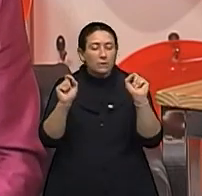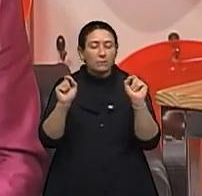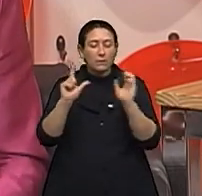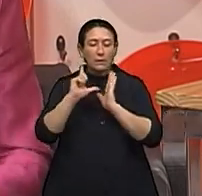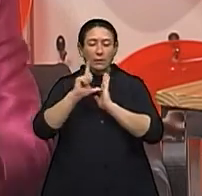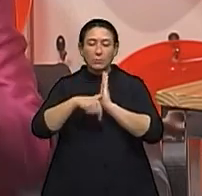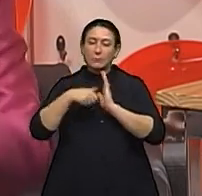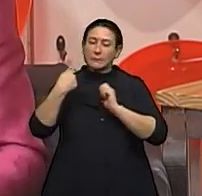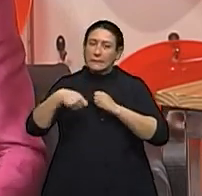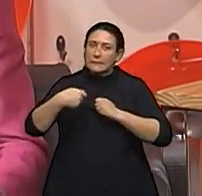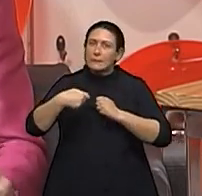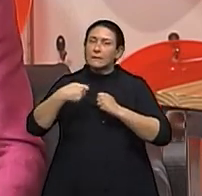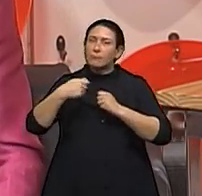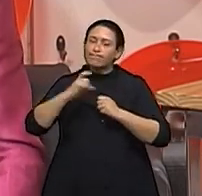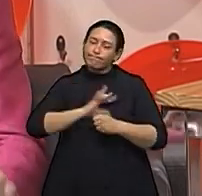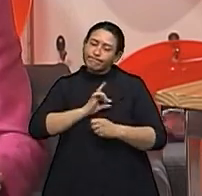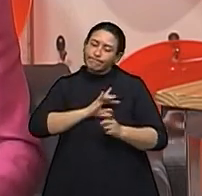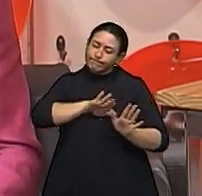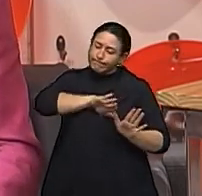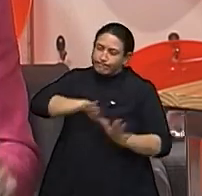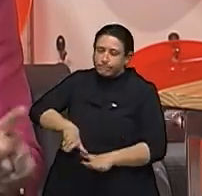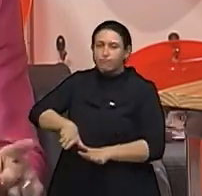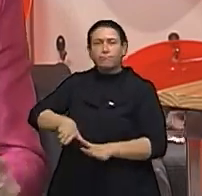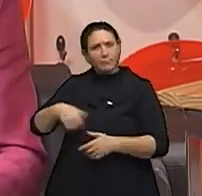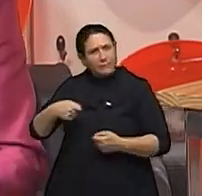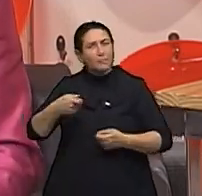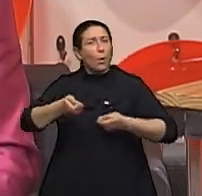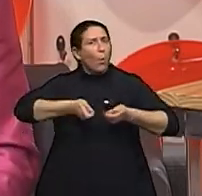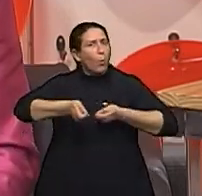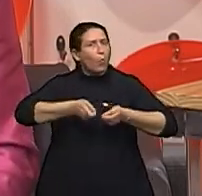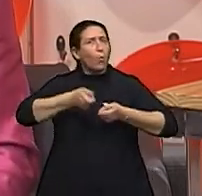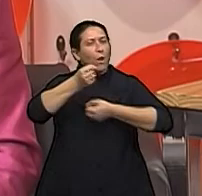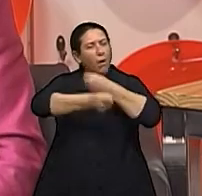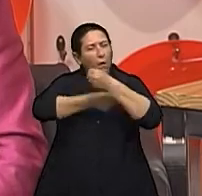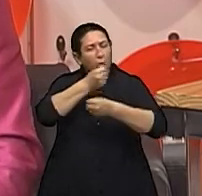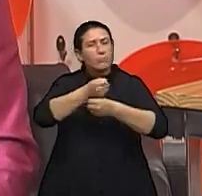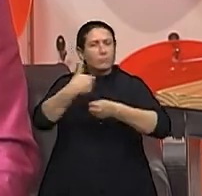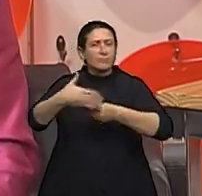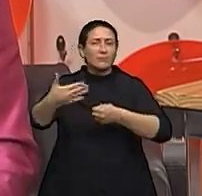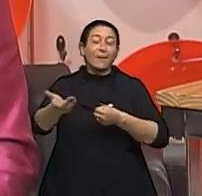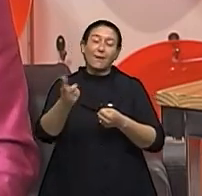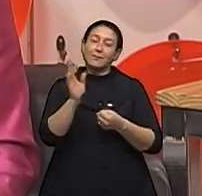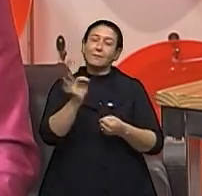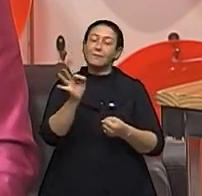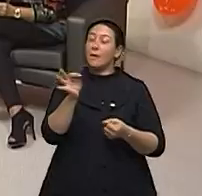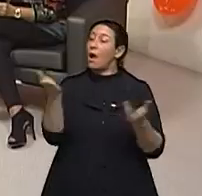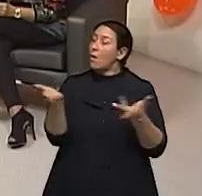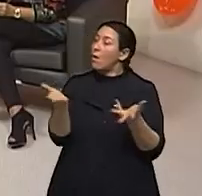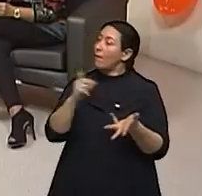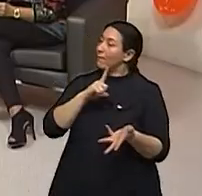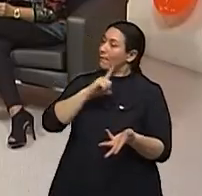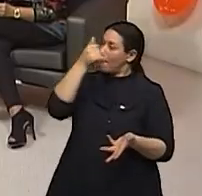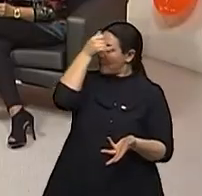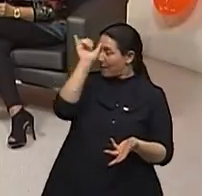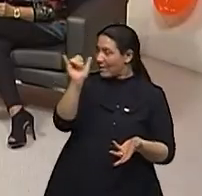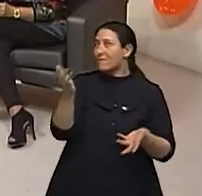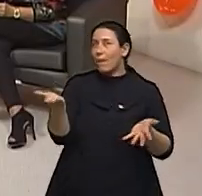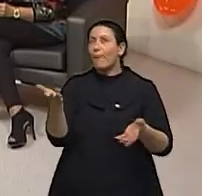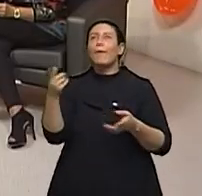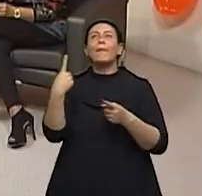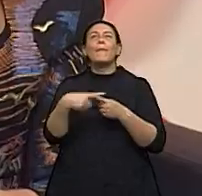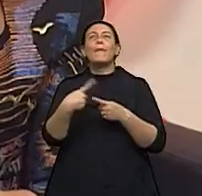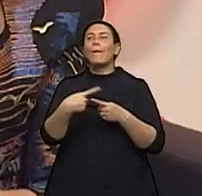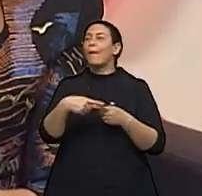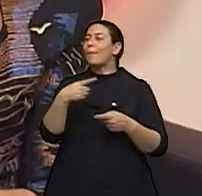medo de fazer os controles anuais, porque é isso que importa, né? Então, a prevenção, agora chegamos na prevenção, né? Porque os